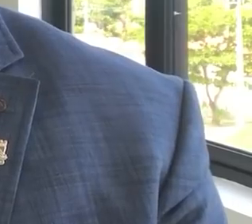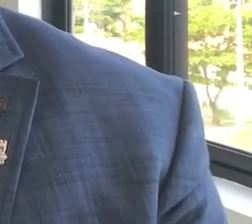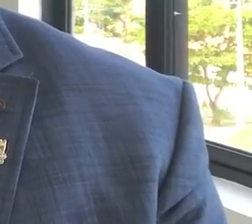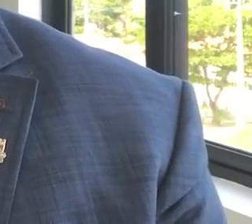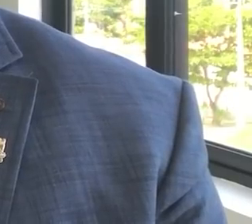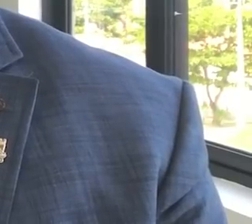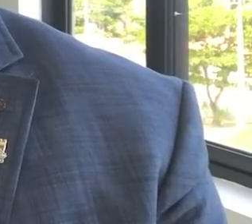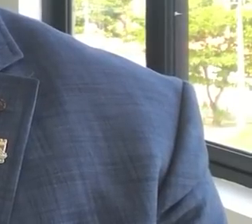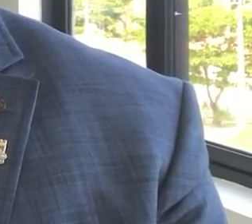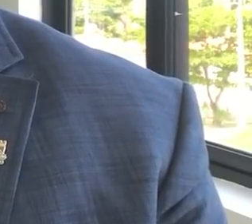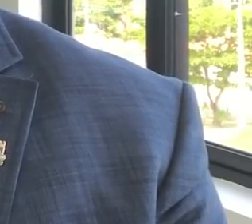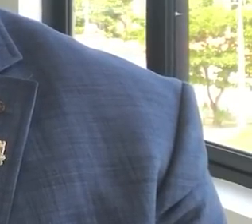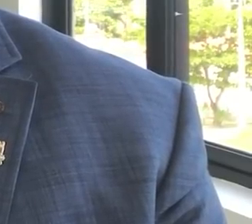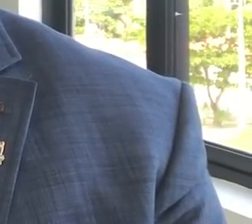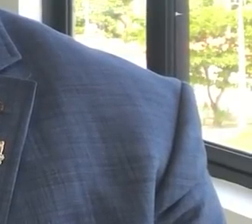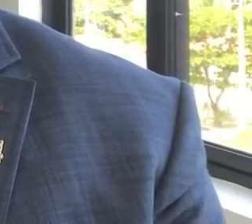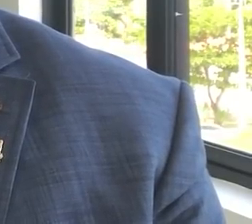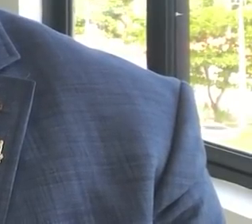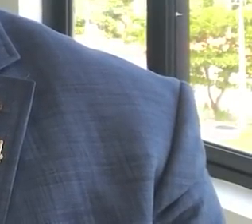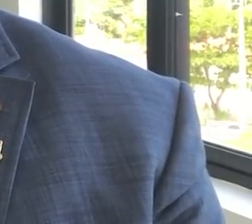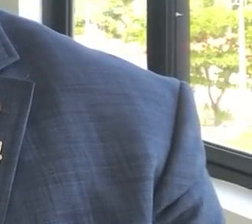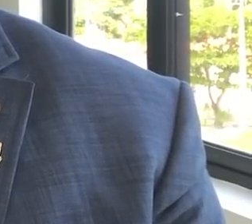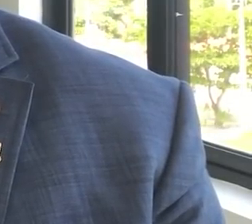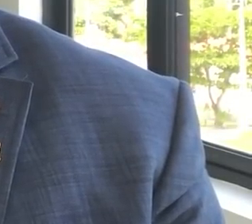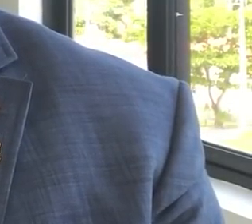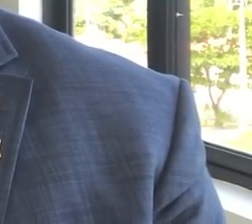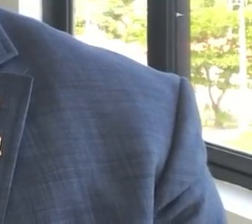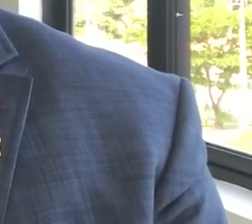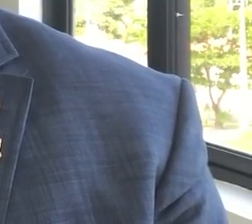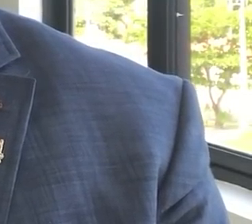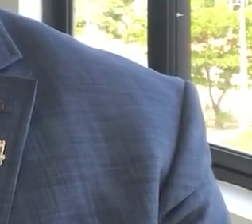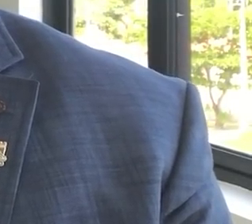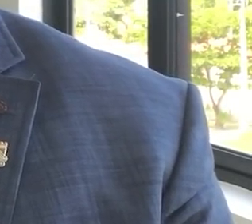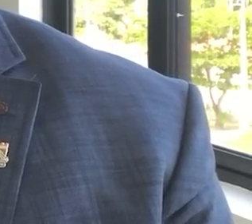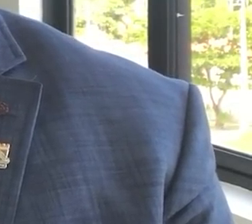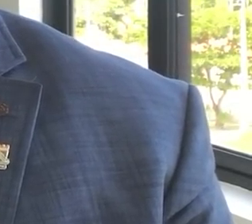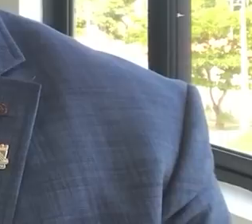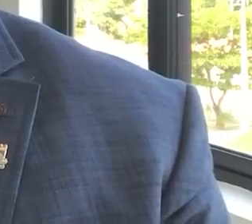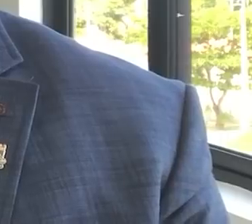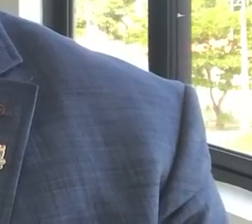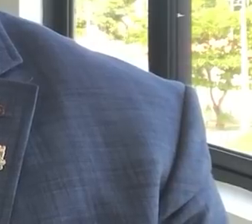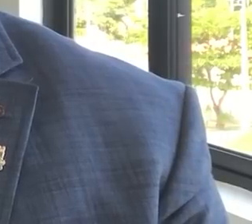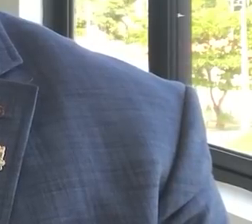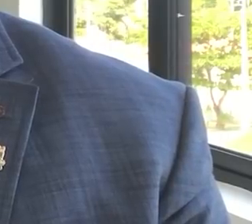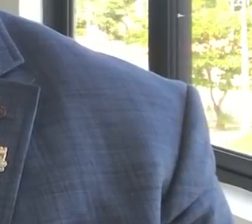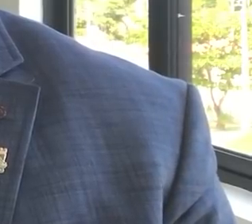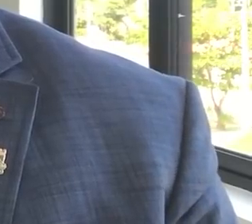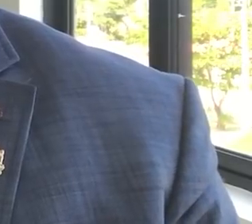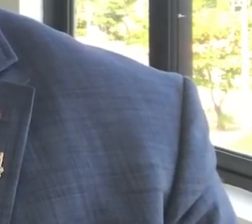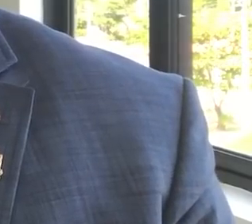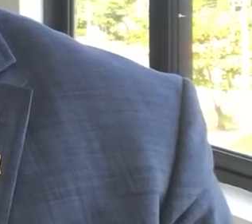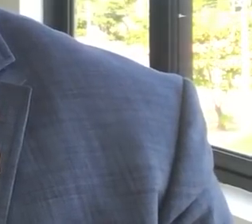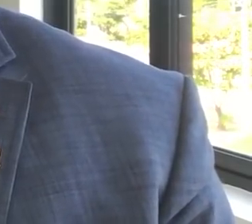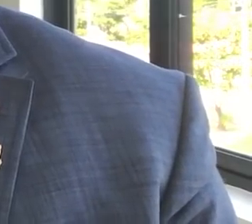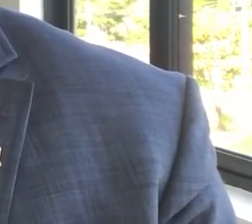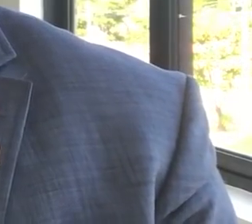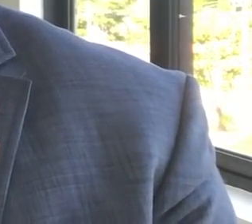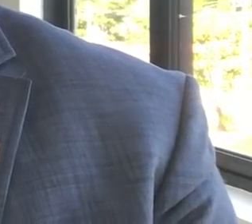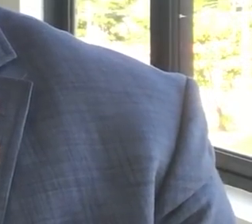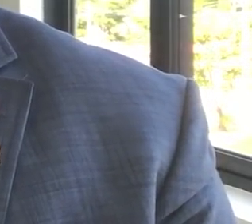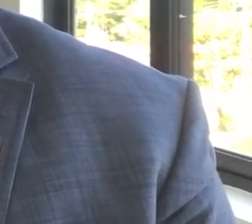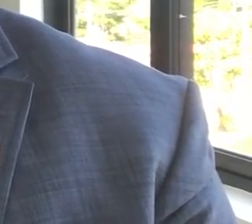a ciência e a educação brasileira ganharão muito com este novo empreendimento